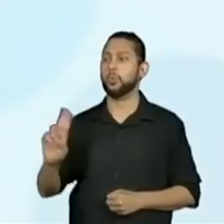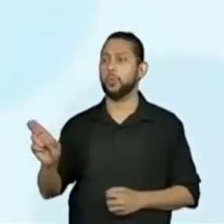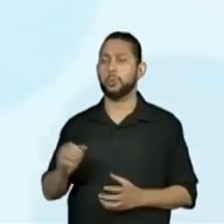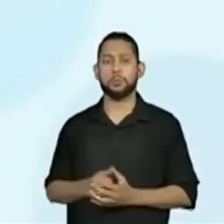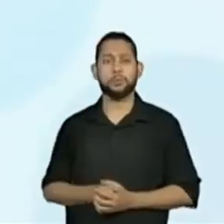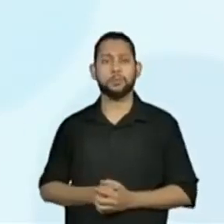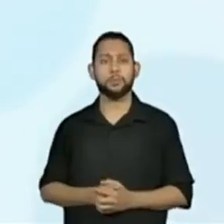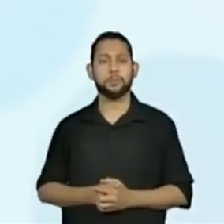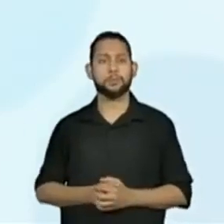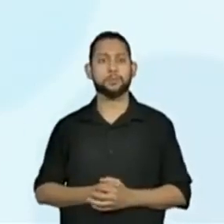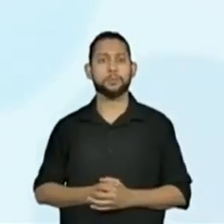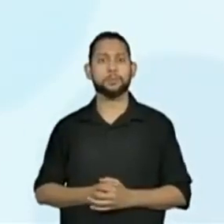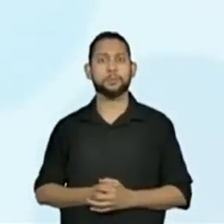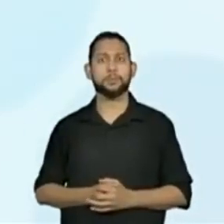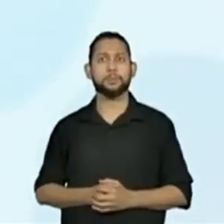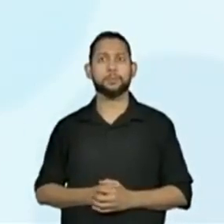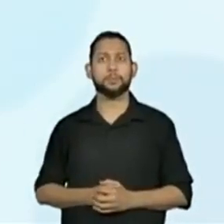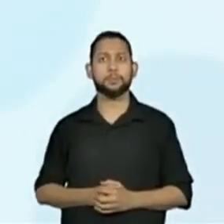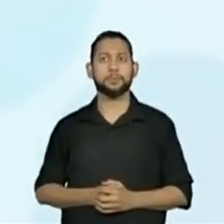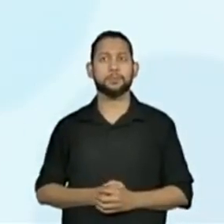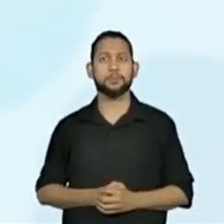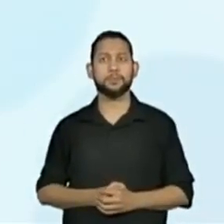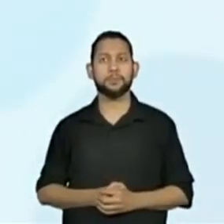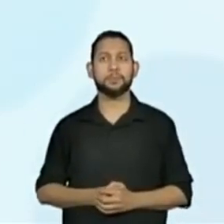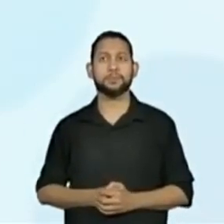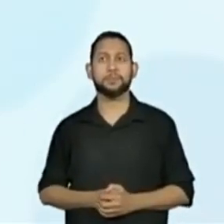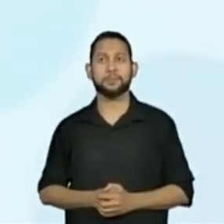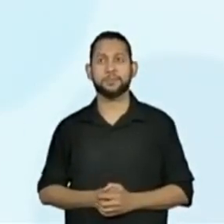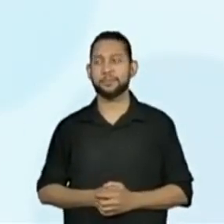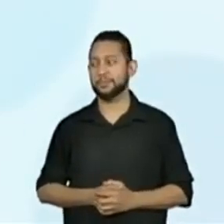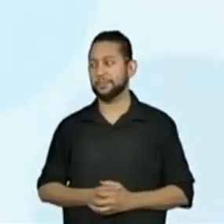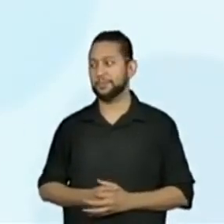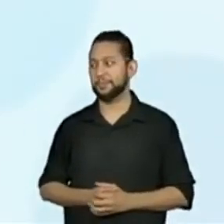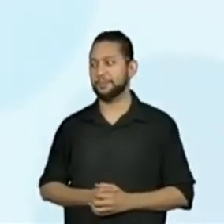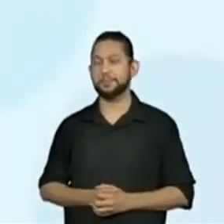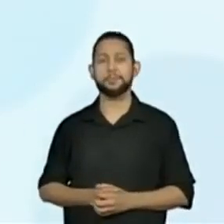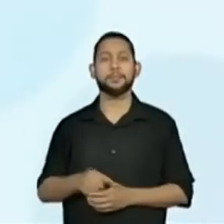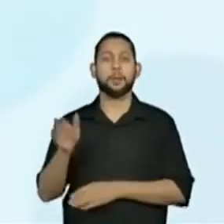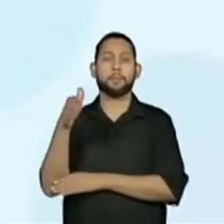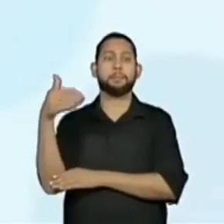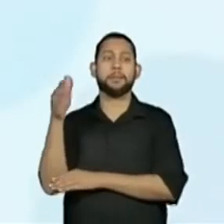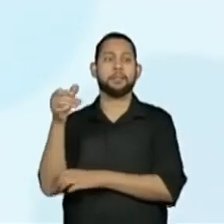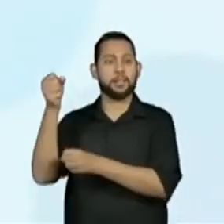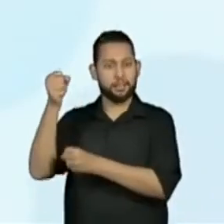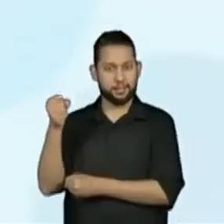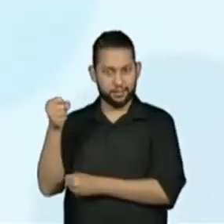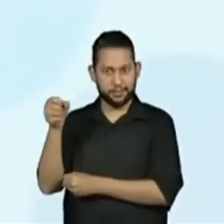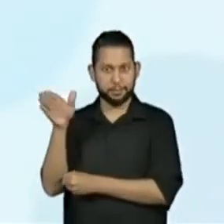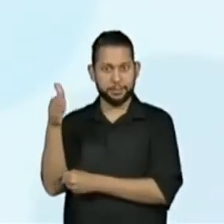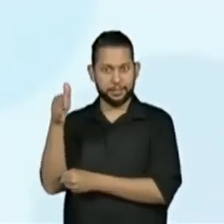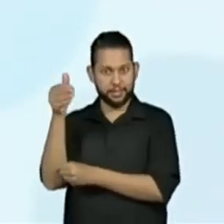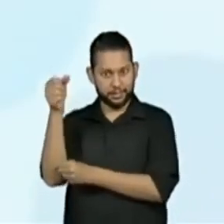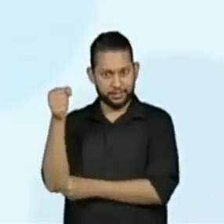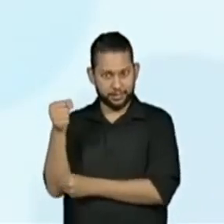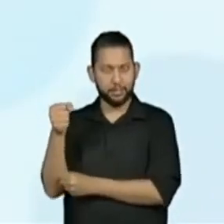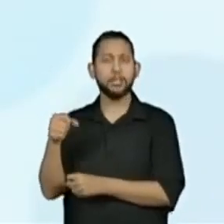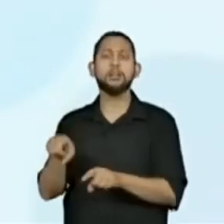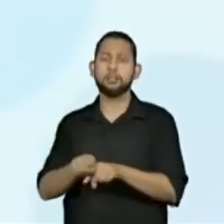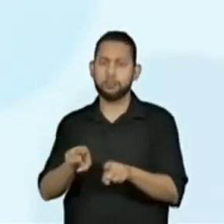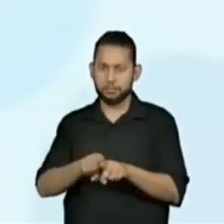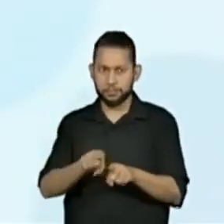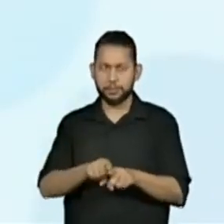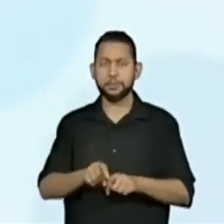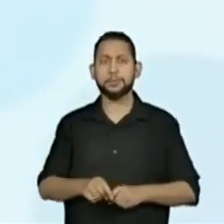Deixar você adiantar um pouquinho a sua escrita e eu falo os próximos que estão aparecendo ali. Bandeirinha. É um nome que eles davam para ela também.